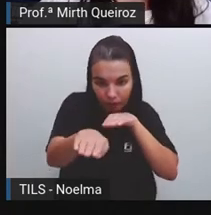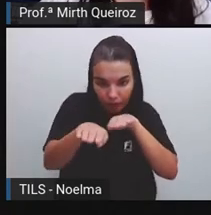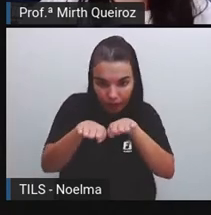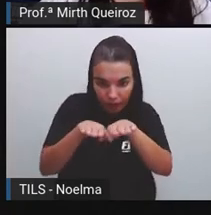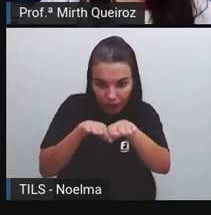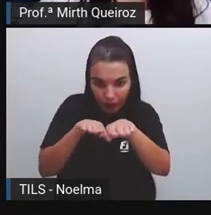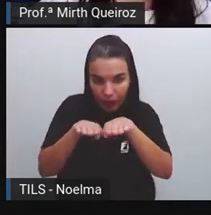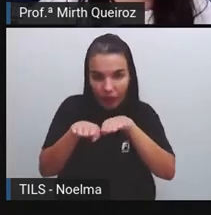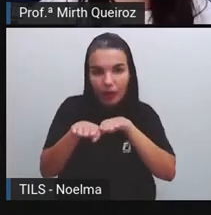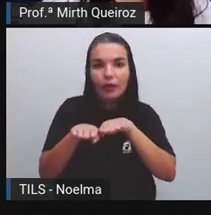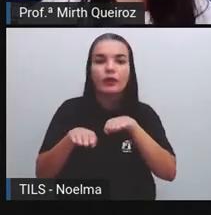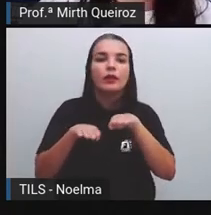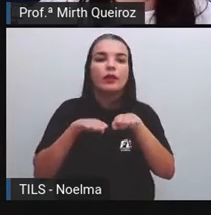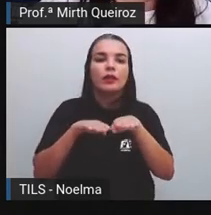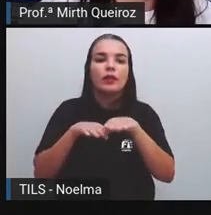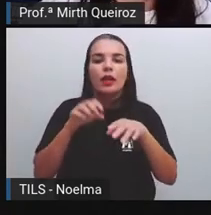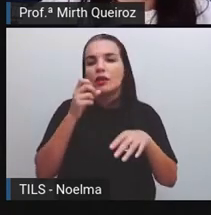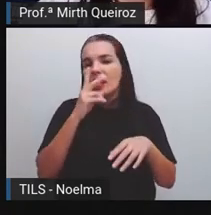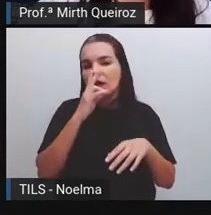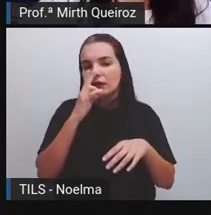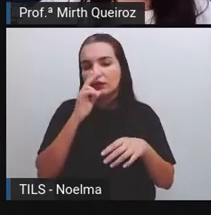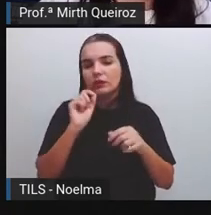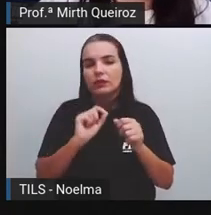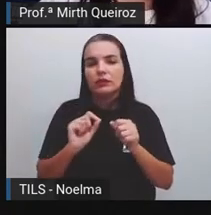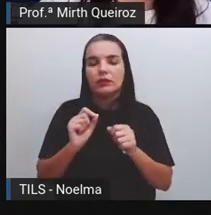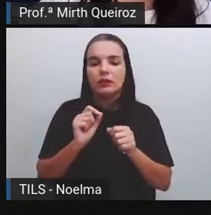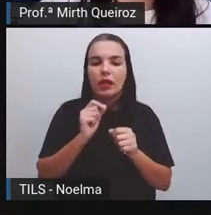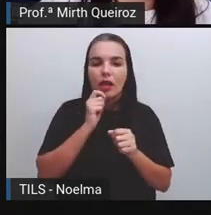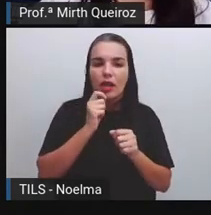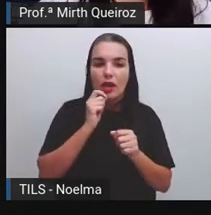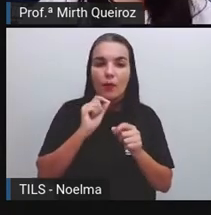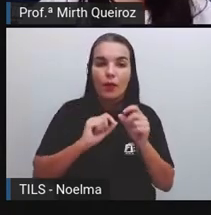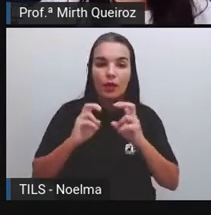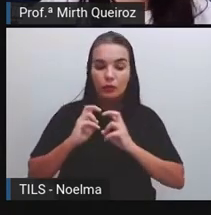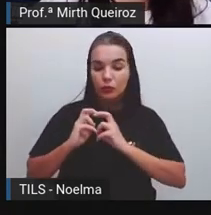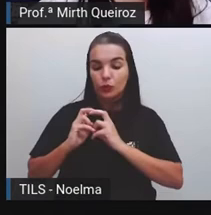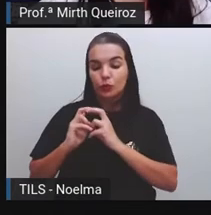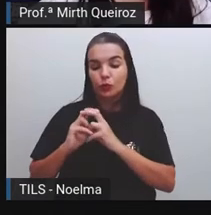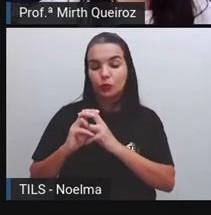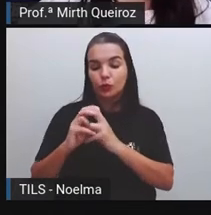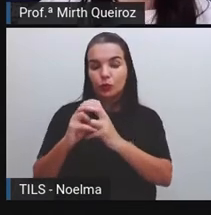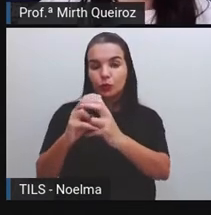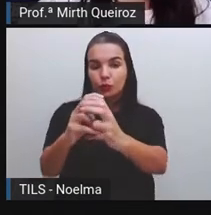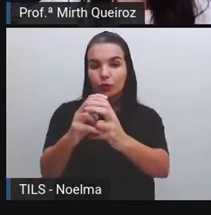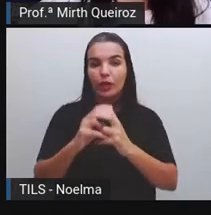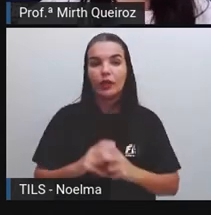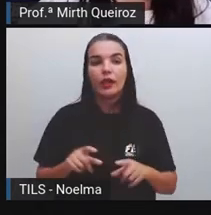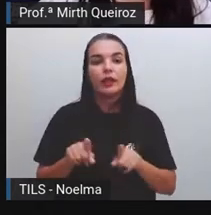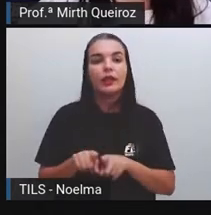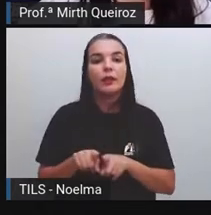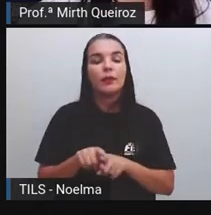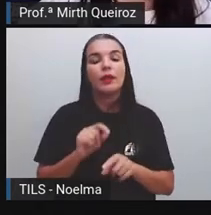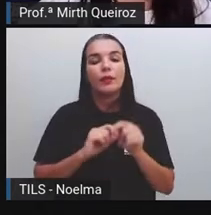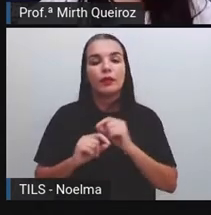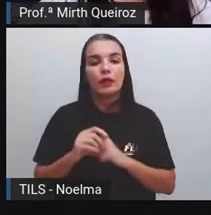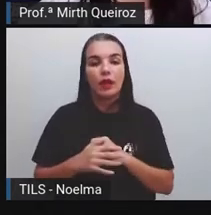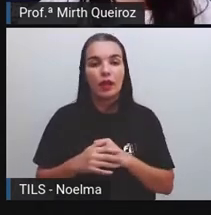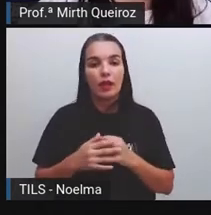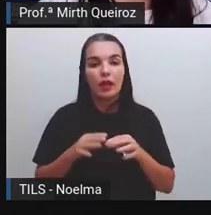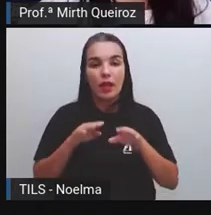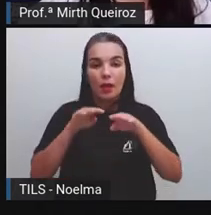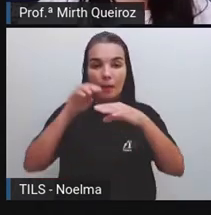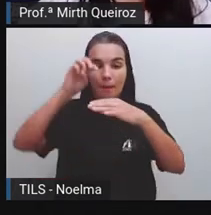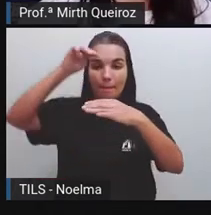como é o caso do carro, da moto, da bicicleta. Os ferroviários que se locomovem em trilhas ferras, o trem, o metrô. E os